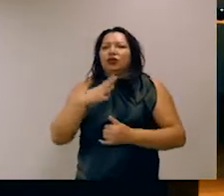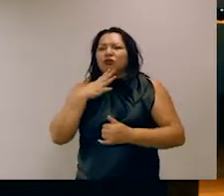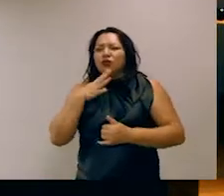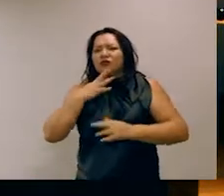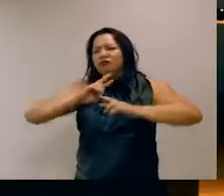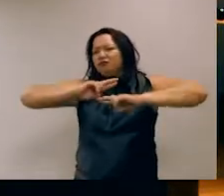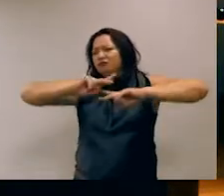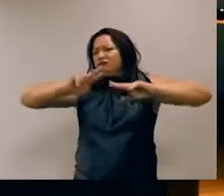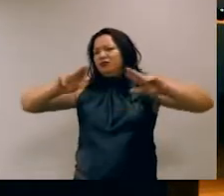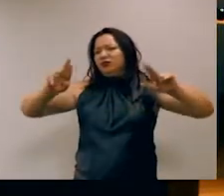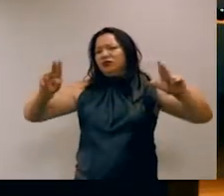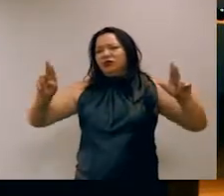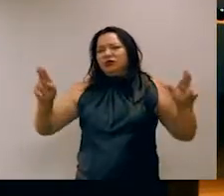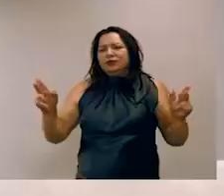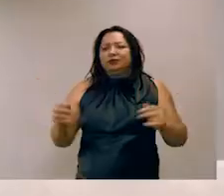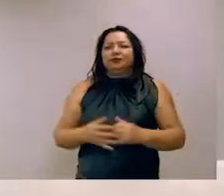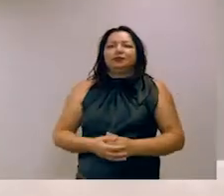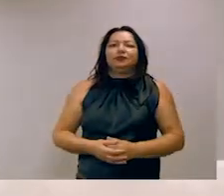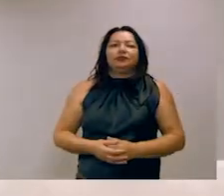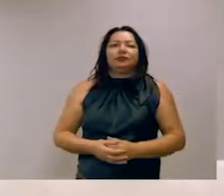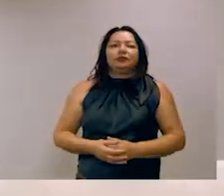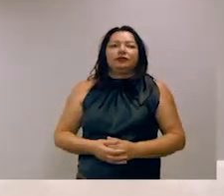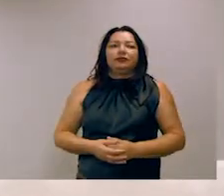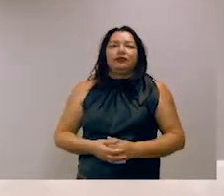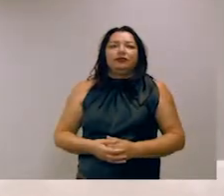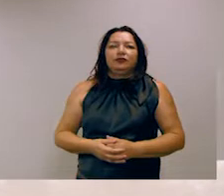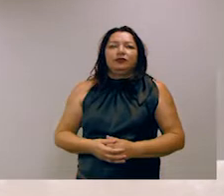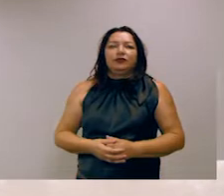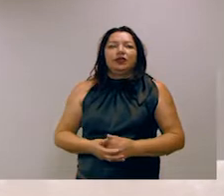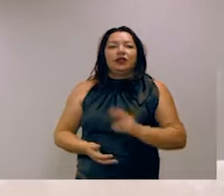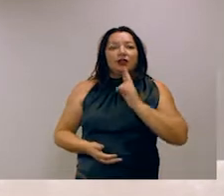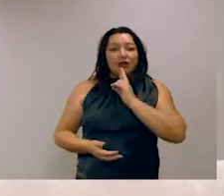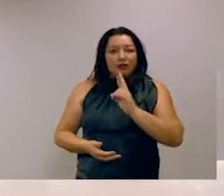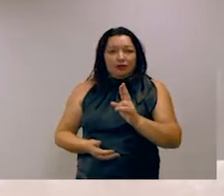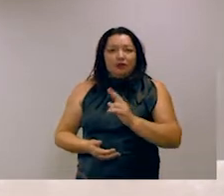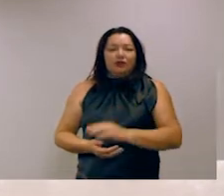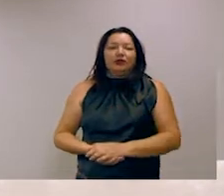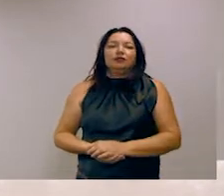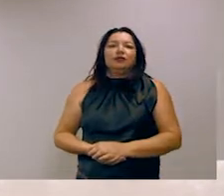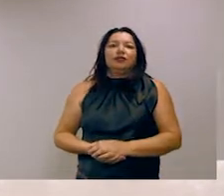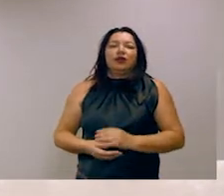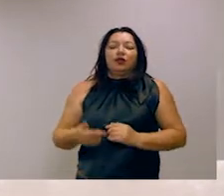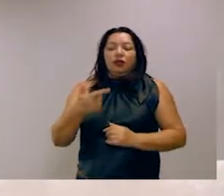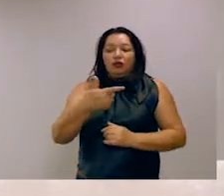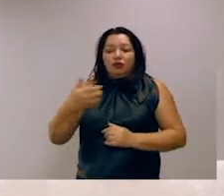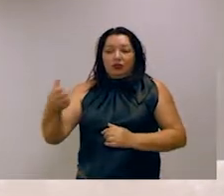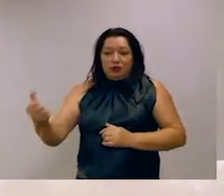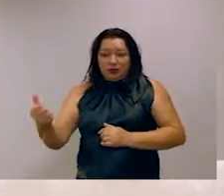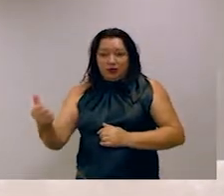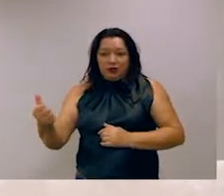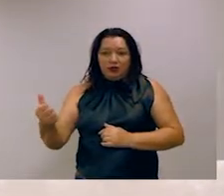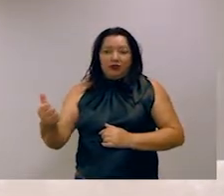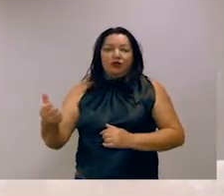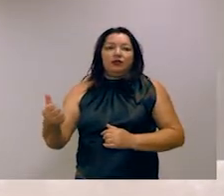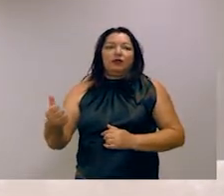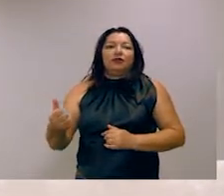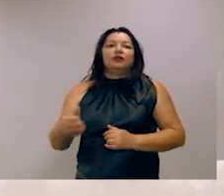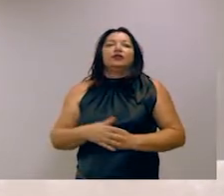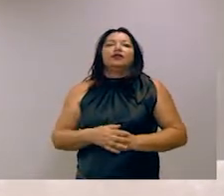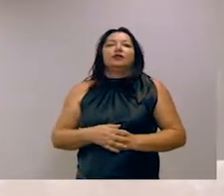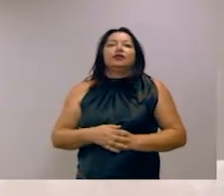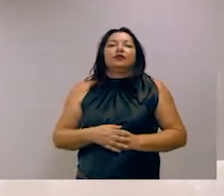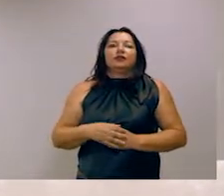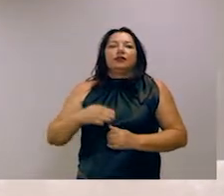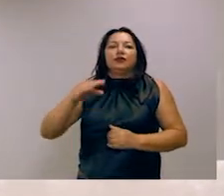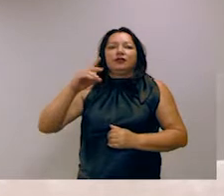diversificadas. E os resultados, então, essa prova começou em 2016, financiada pelo DARPA, e tinha algo